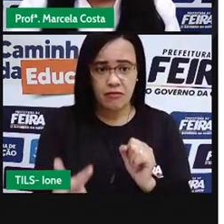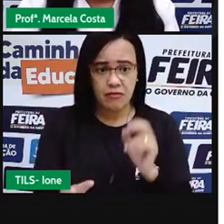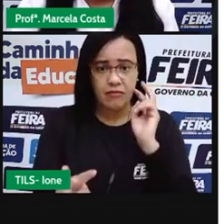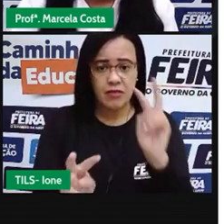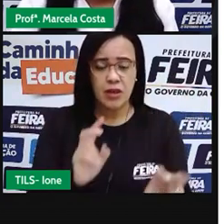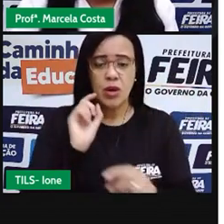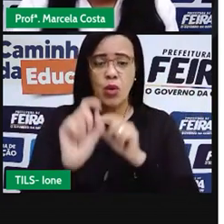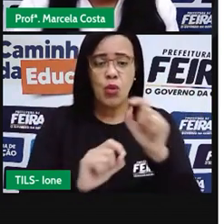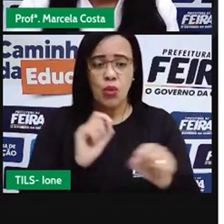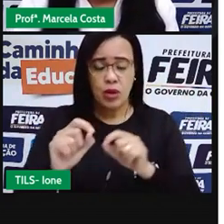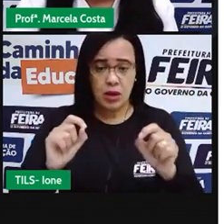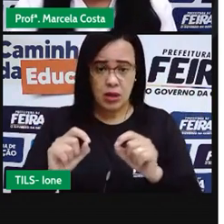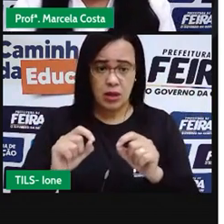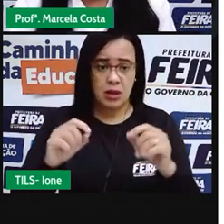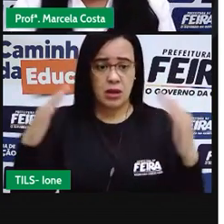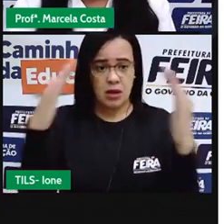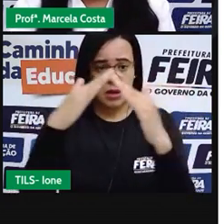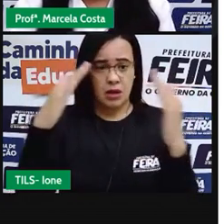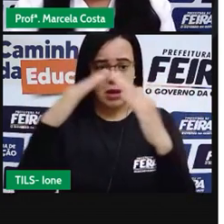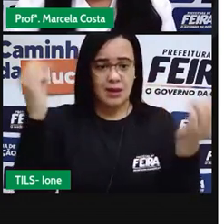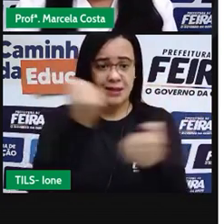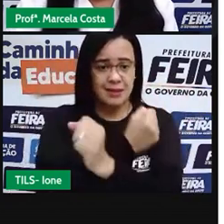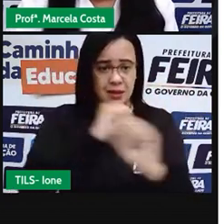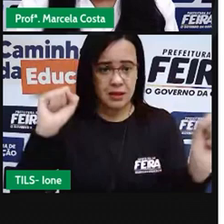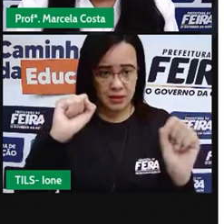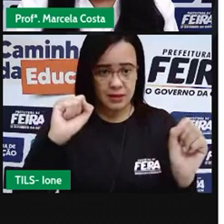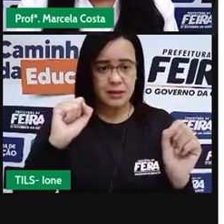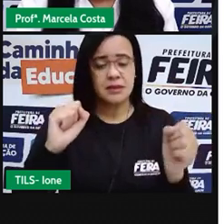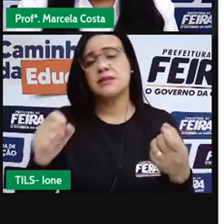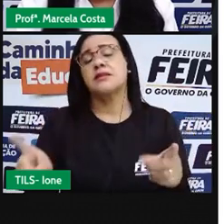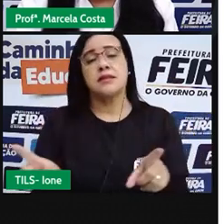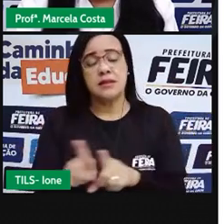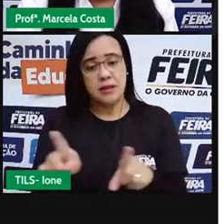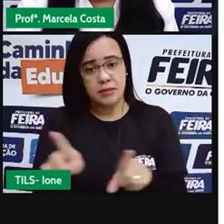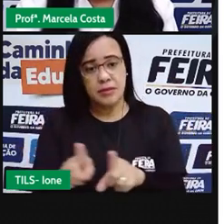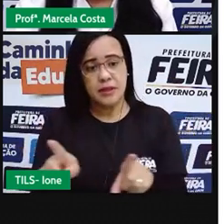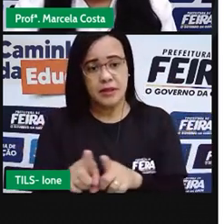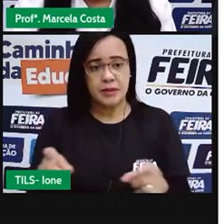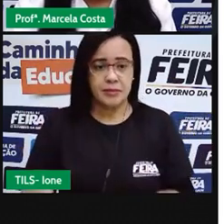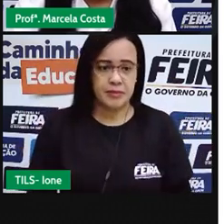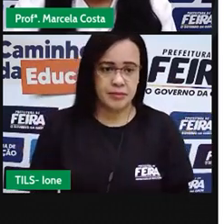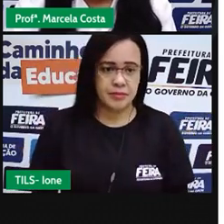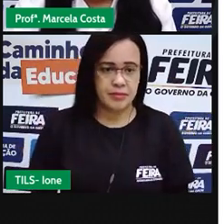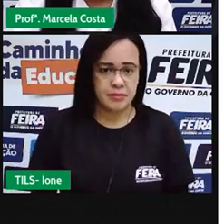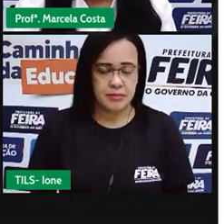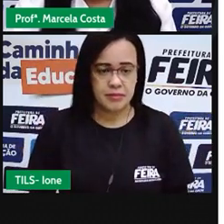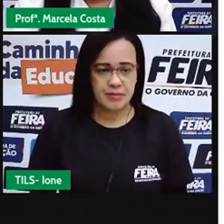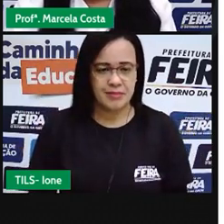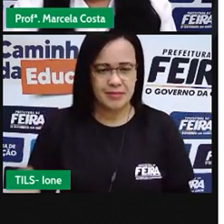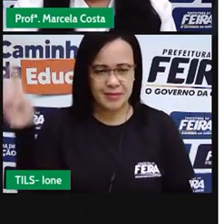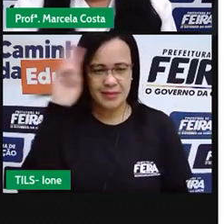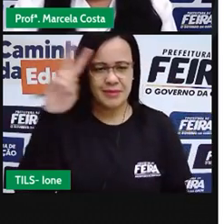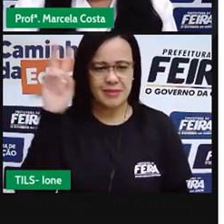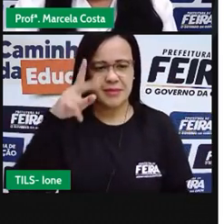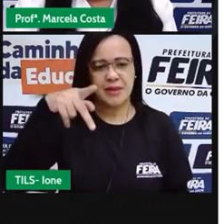os casarões, que como o casarão, o prós da mota,